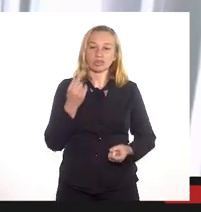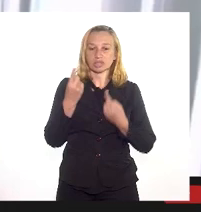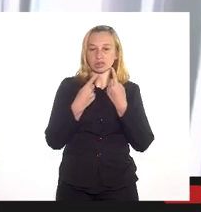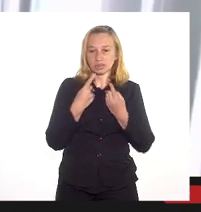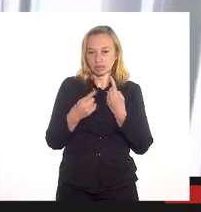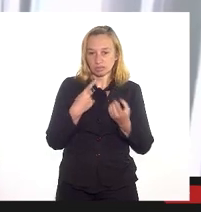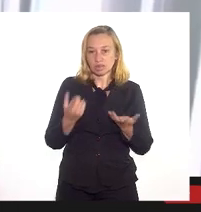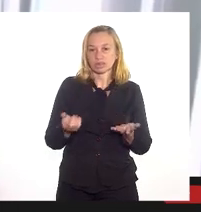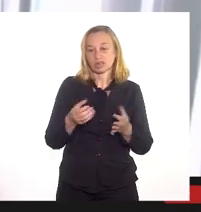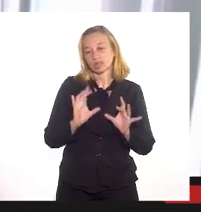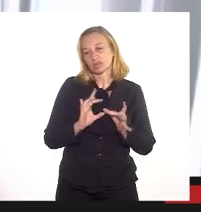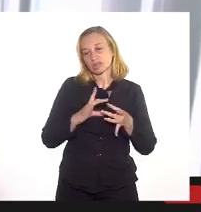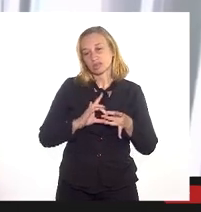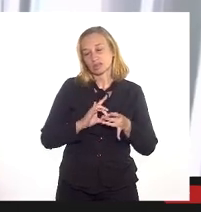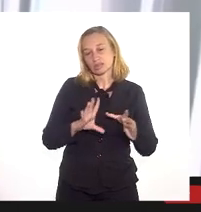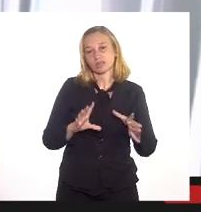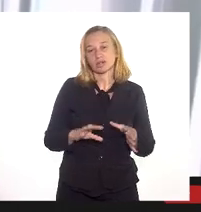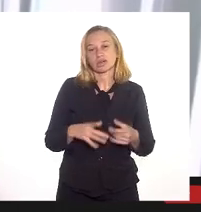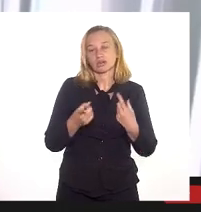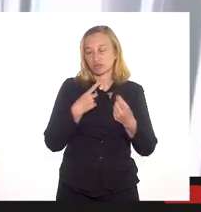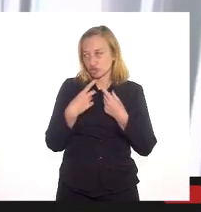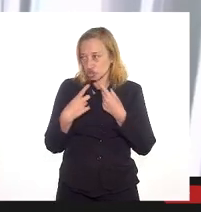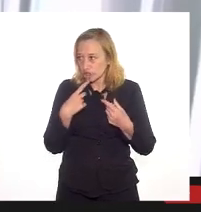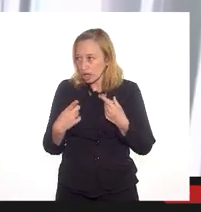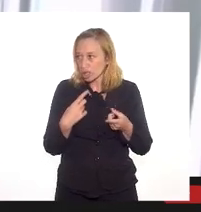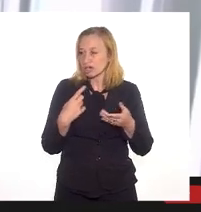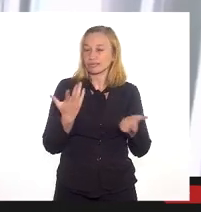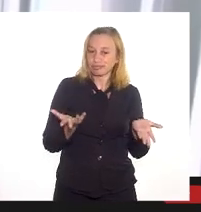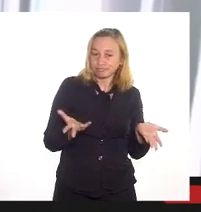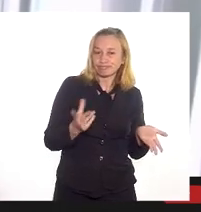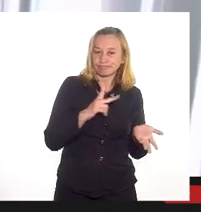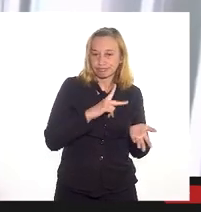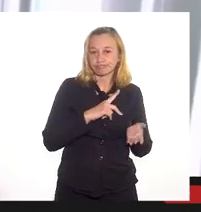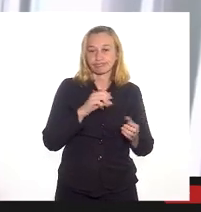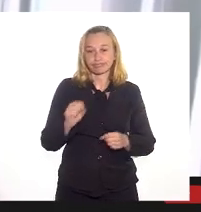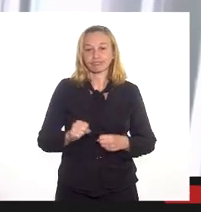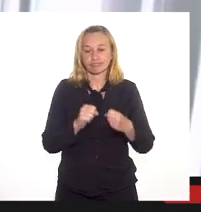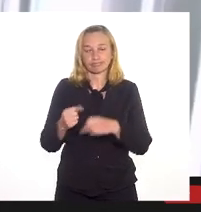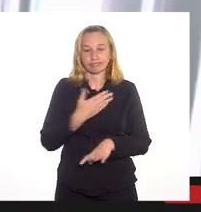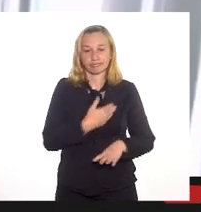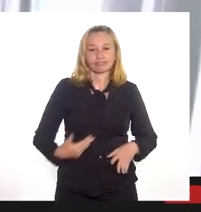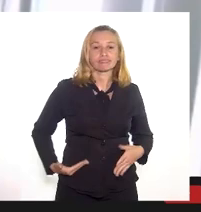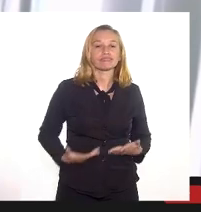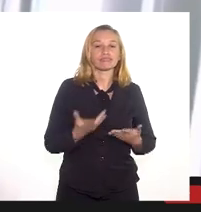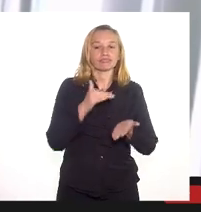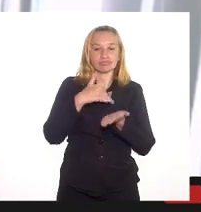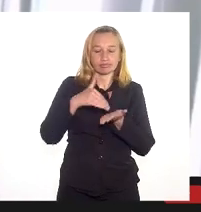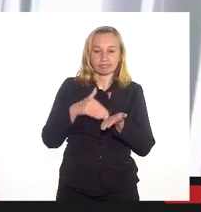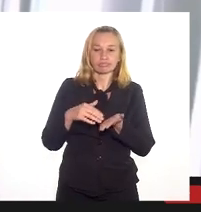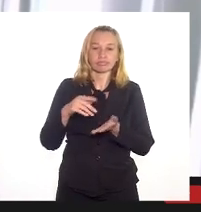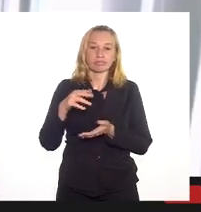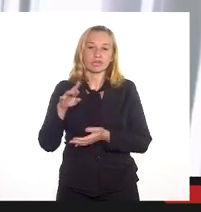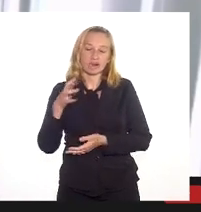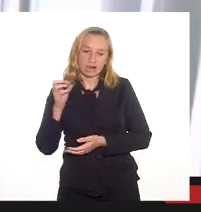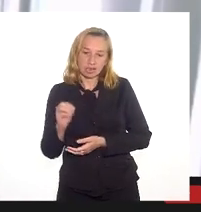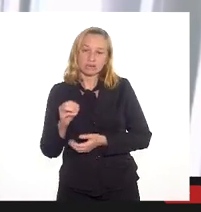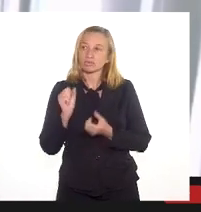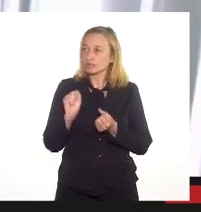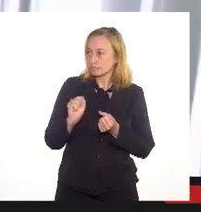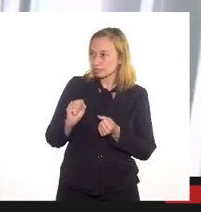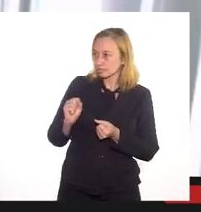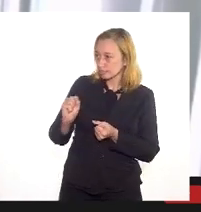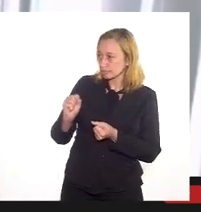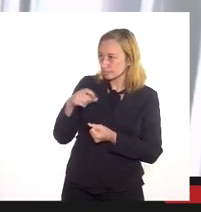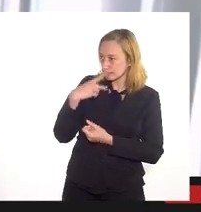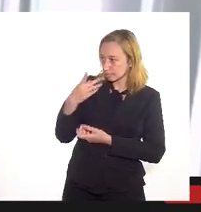que certamente está aberta ao diálogo, ao debate, como é próprio aí do Poder Público. Então, secretário Leandro Guimarães, por gentileza, o senhor